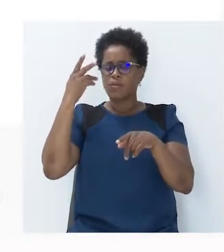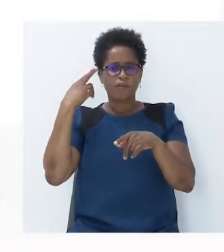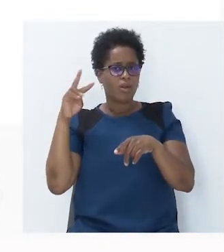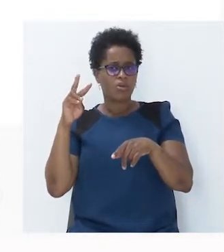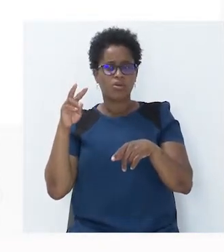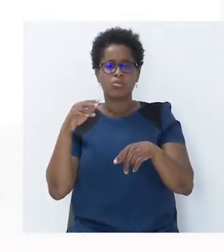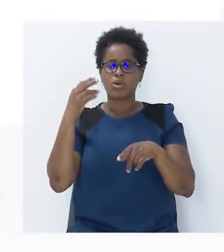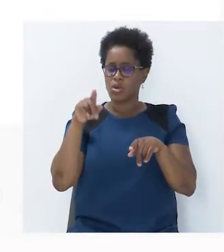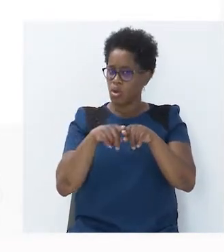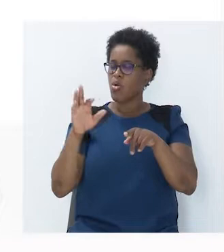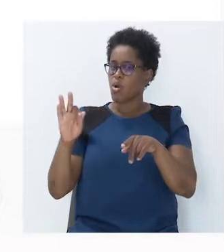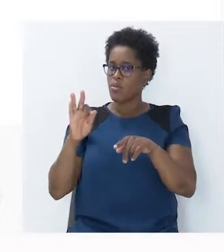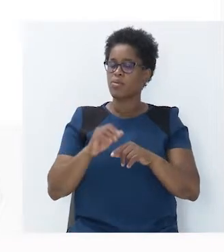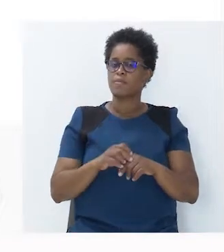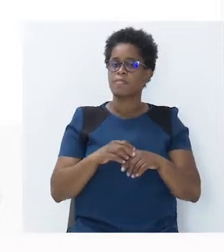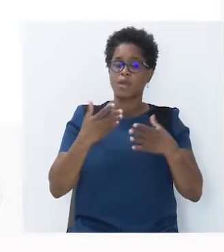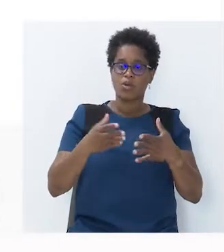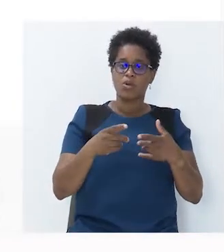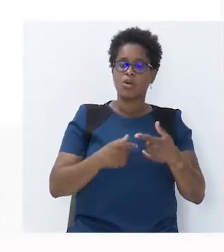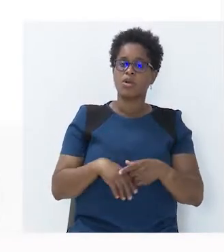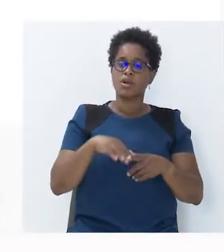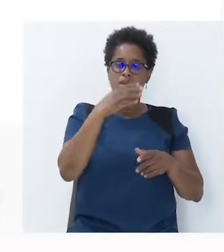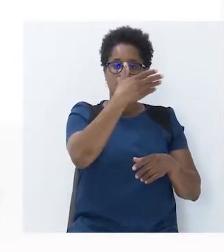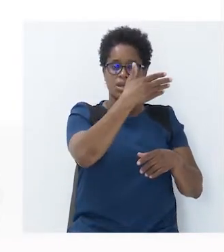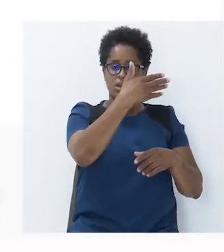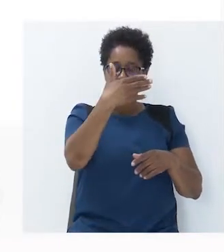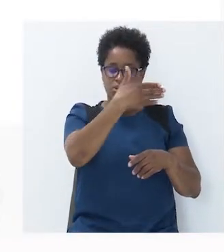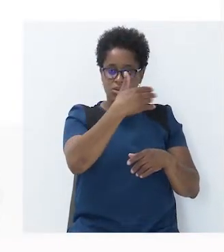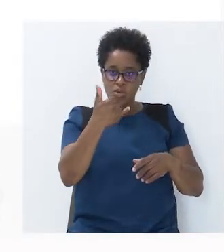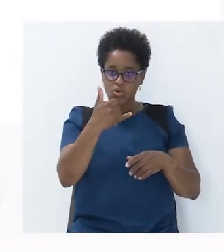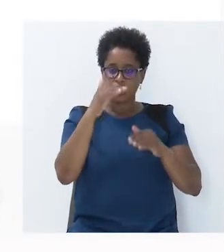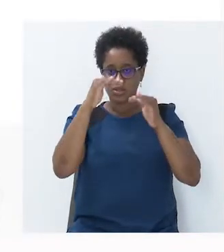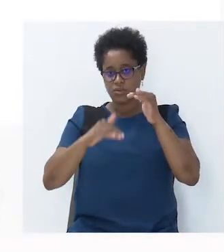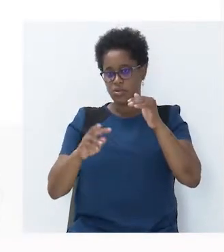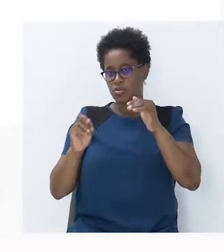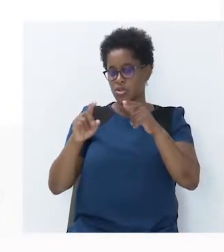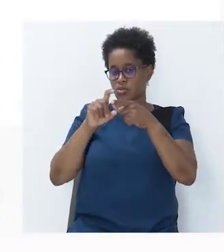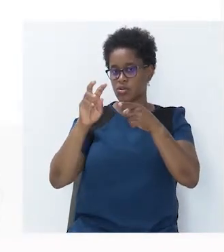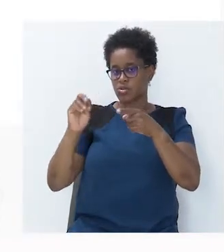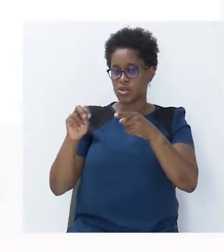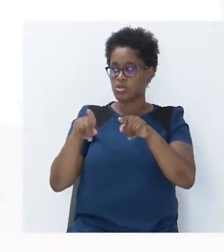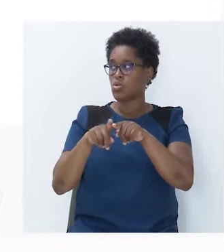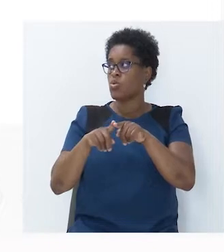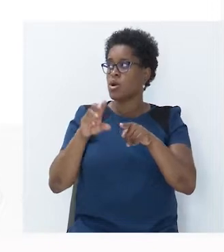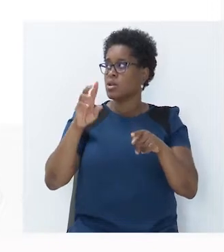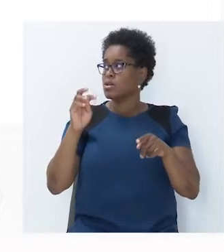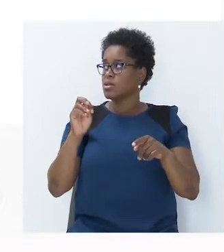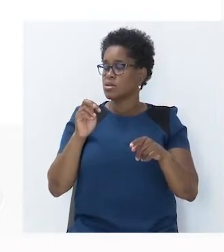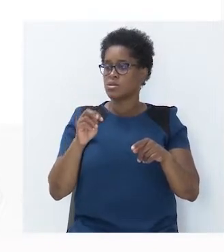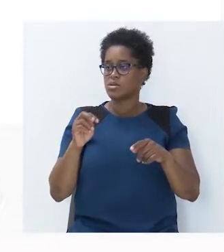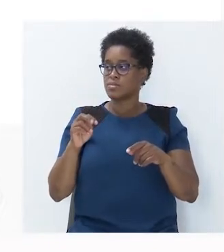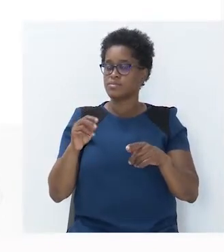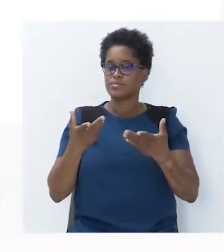Vamos agora dividir 12 por 3, irei obter o valor 4. De seguida, vamos fazer